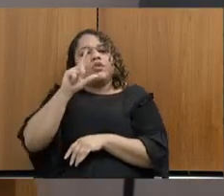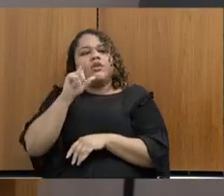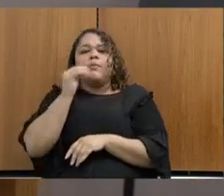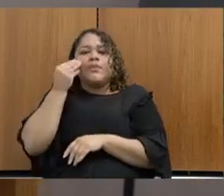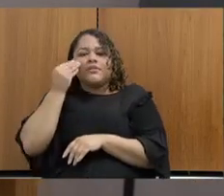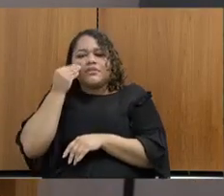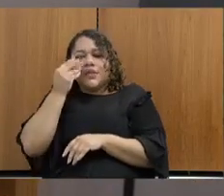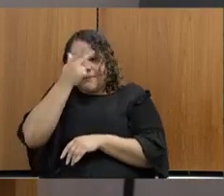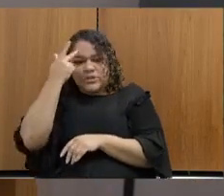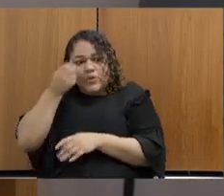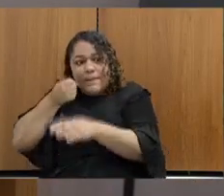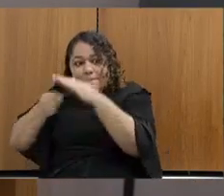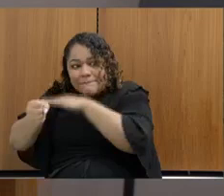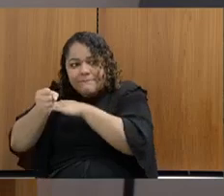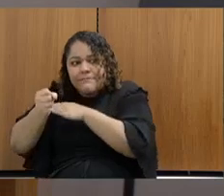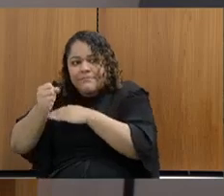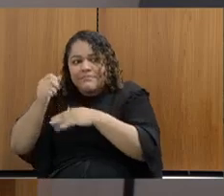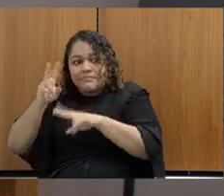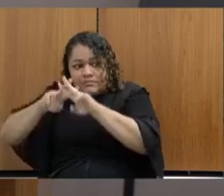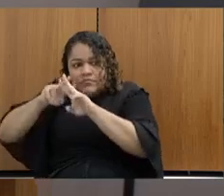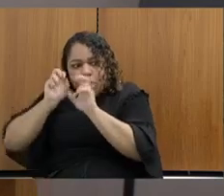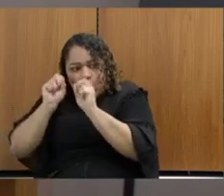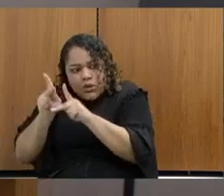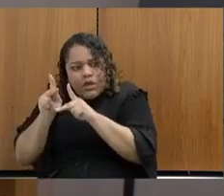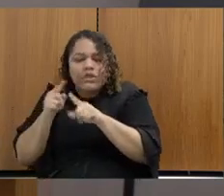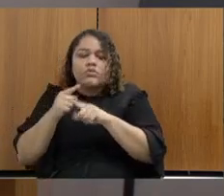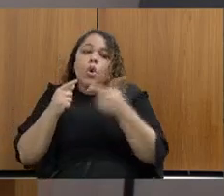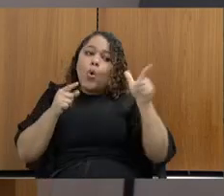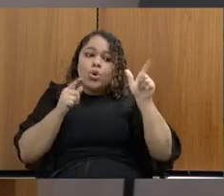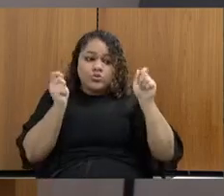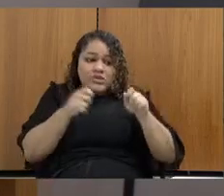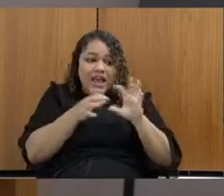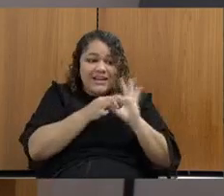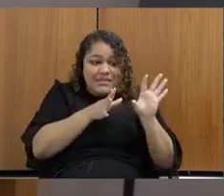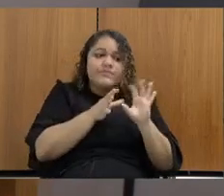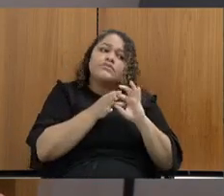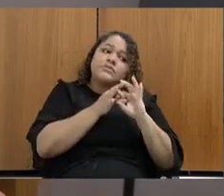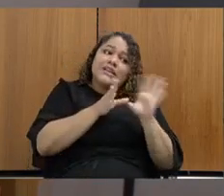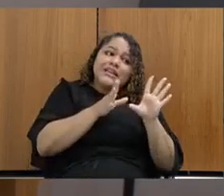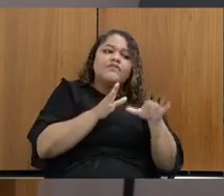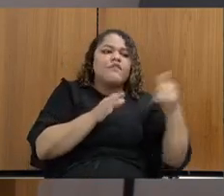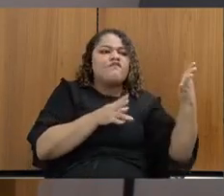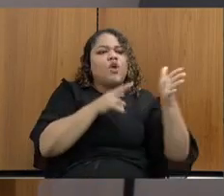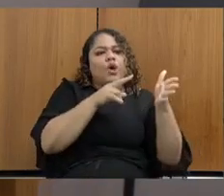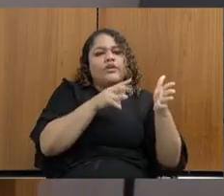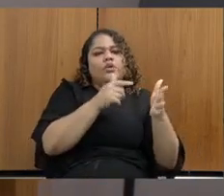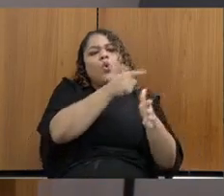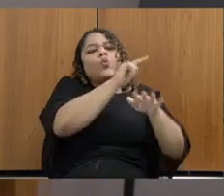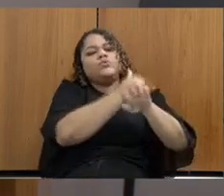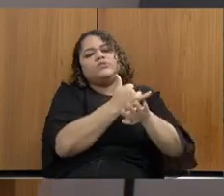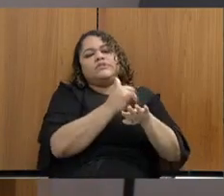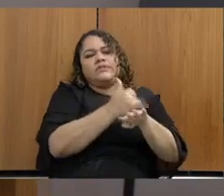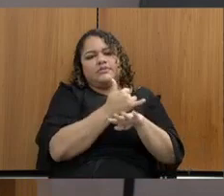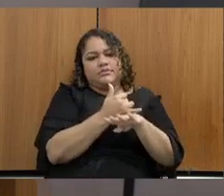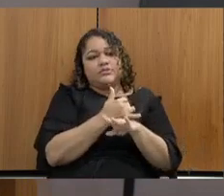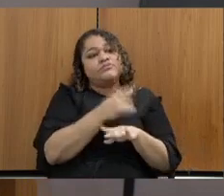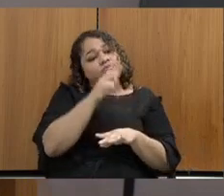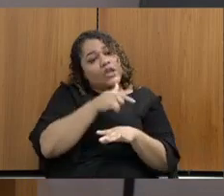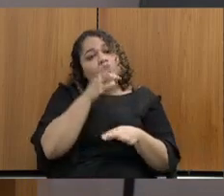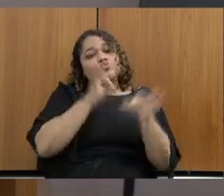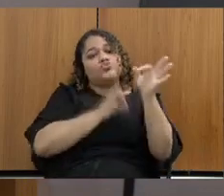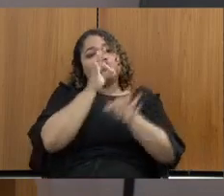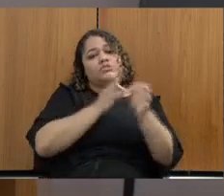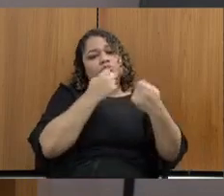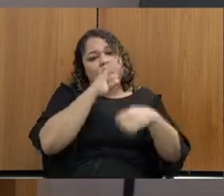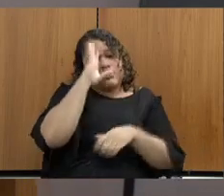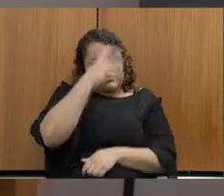dentro do sistema prisional, isso não compete, não compete a SEJUSP, mas sim a justiça como um todo. com relação às APACs,